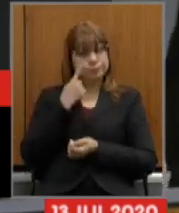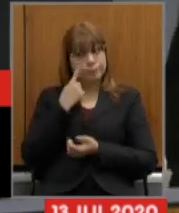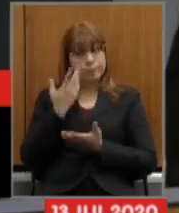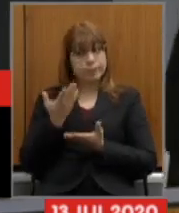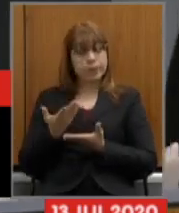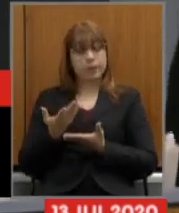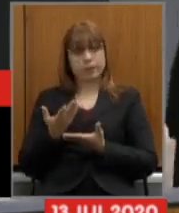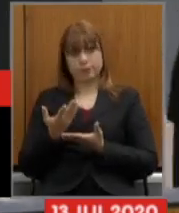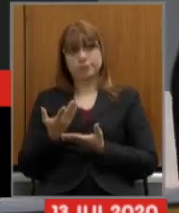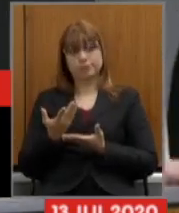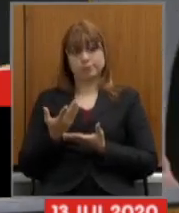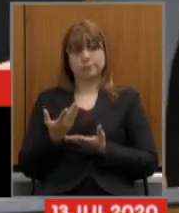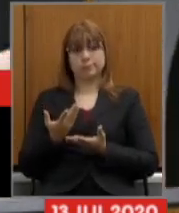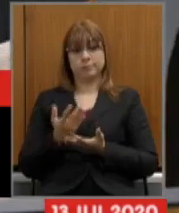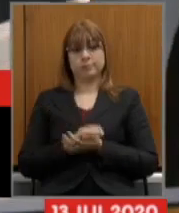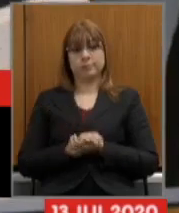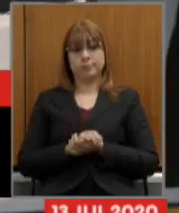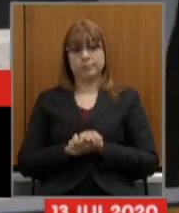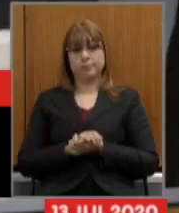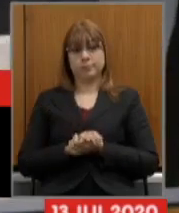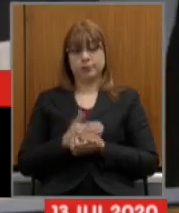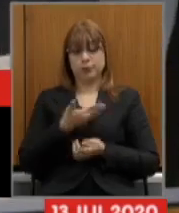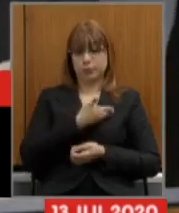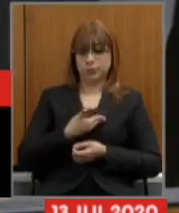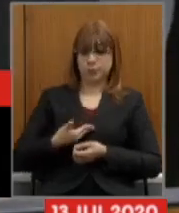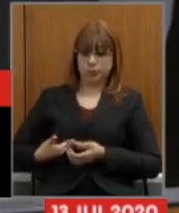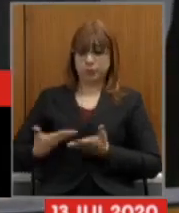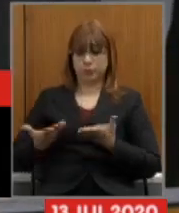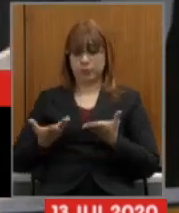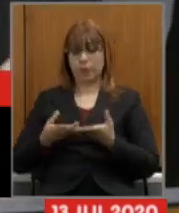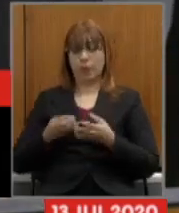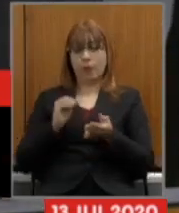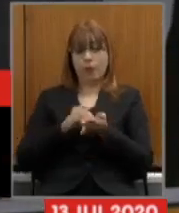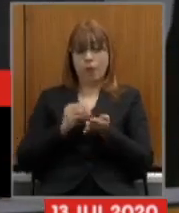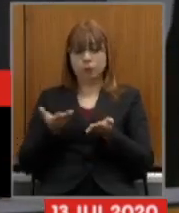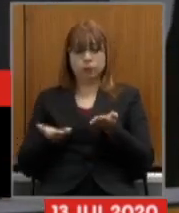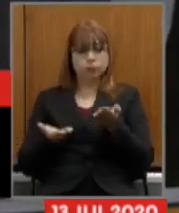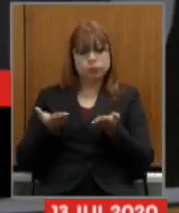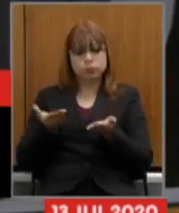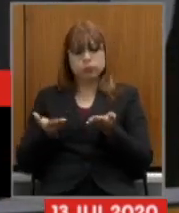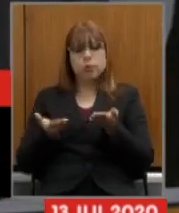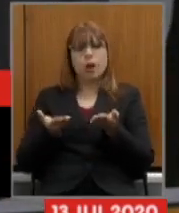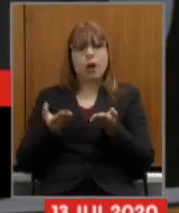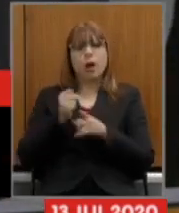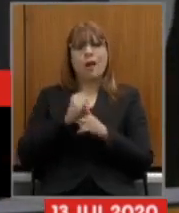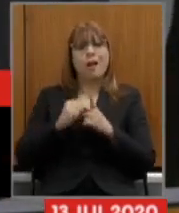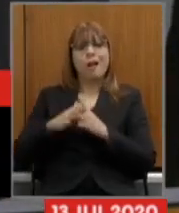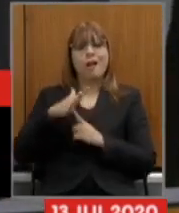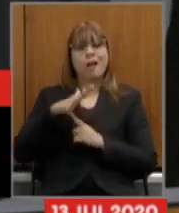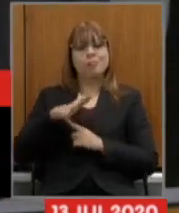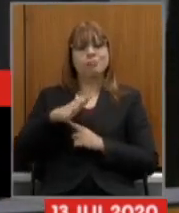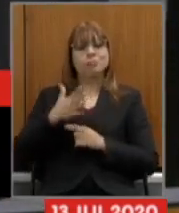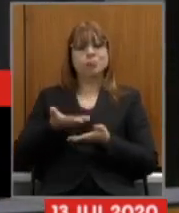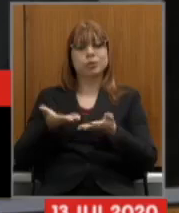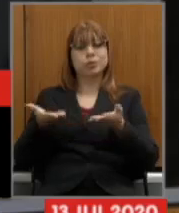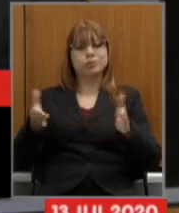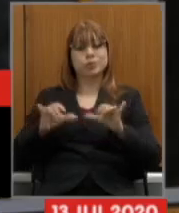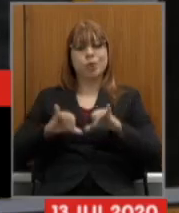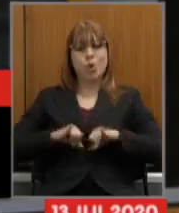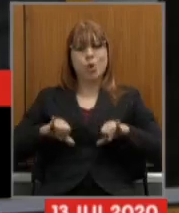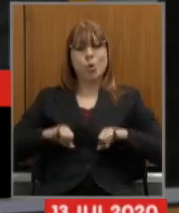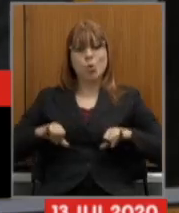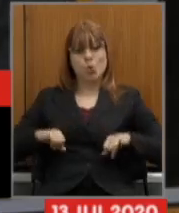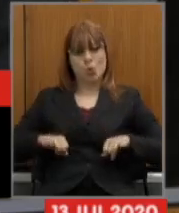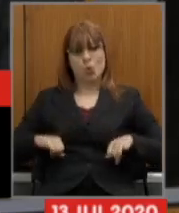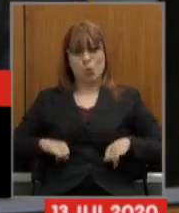quando o poder público fica desequilibrado a sociedade como um todo sofre e a senhora